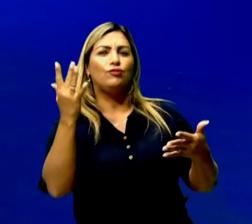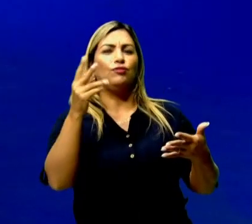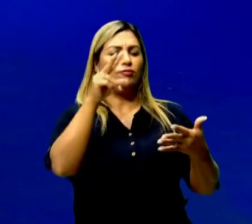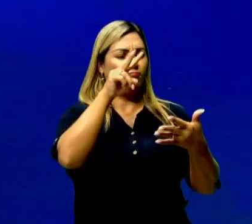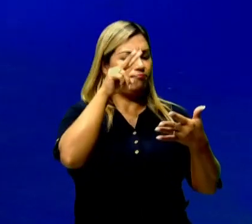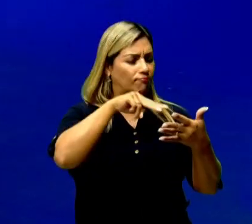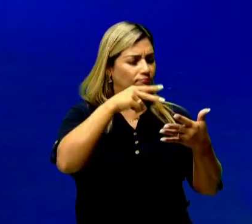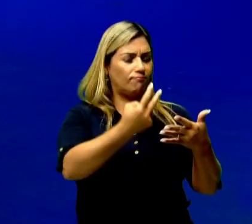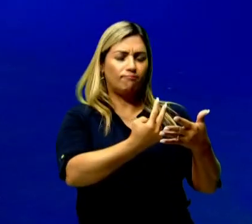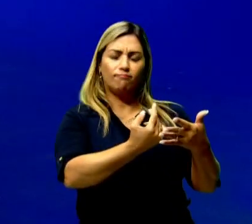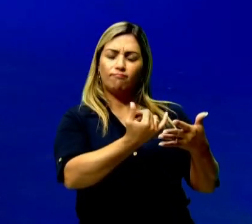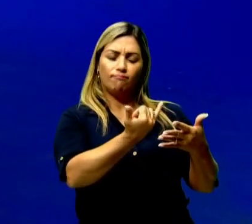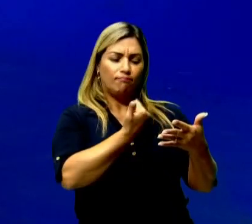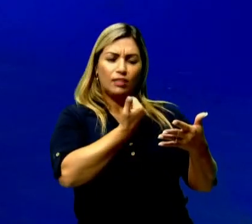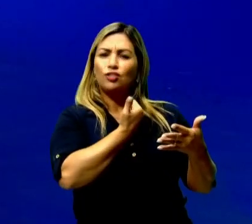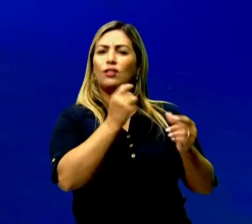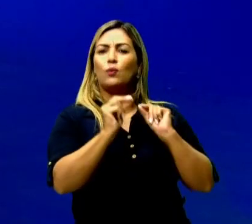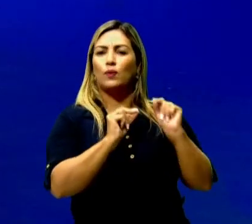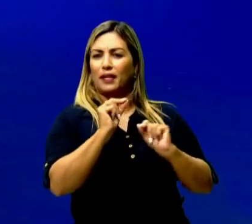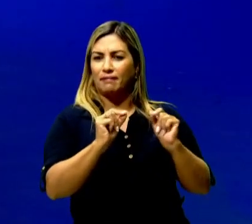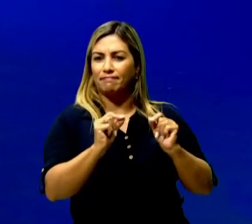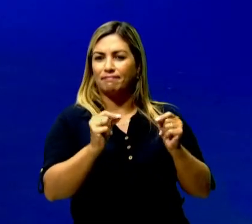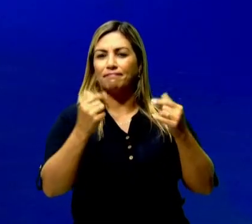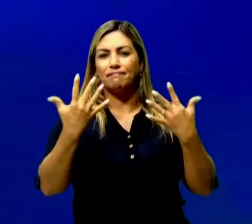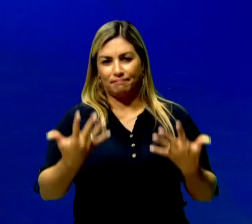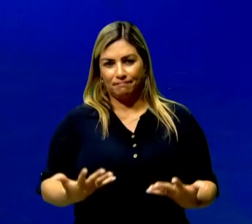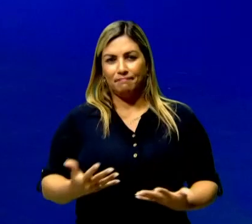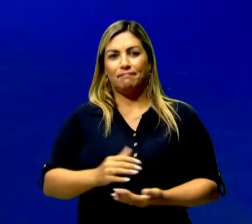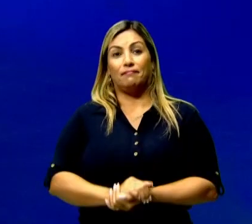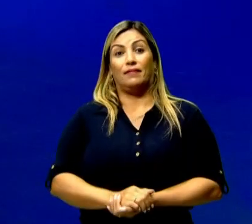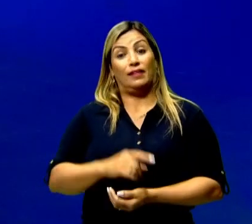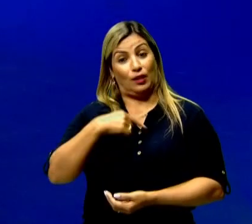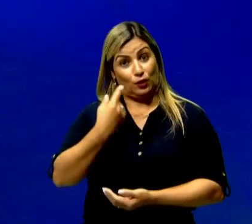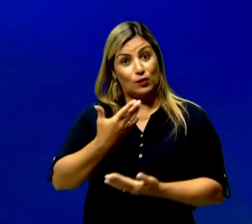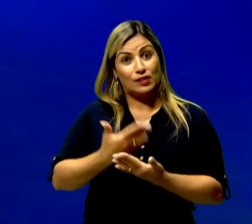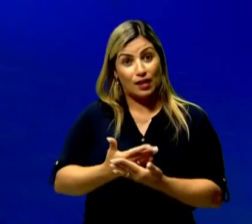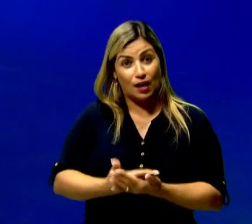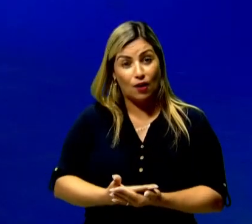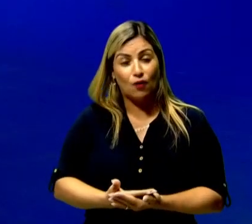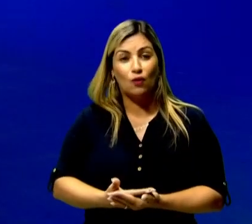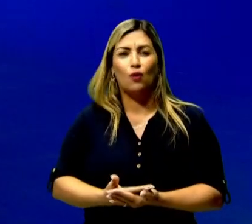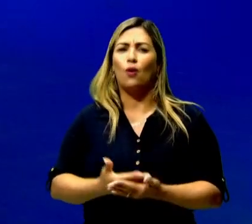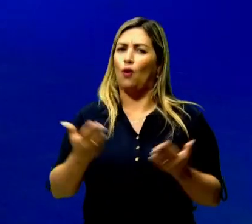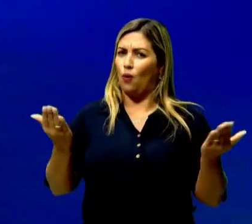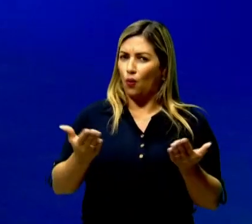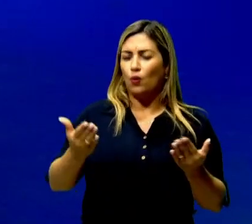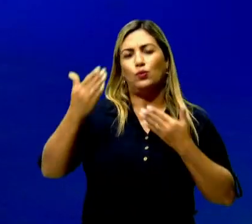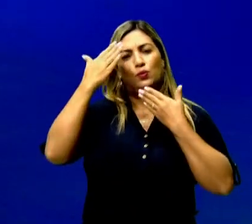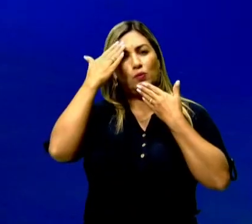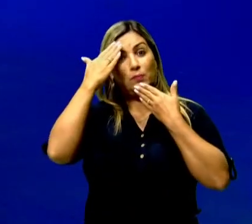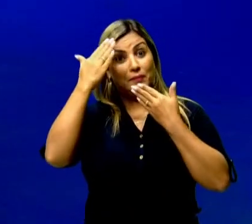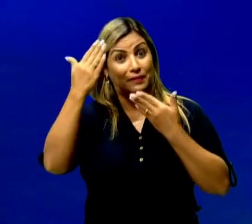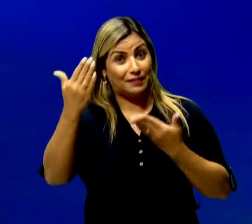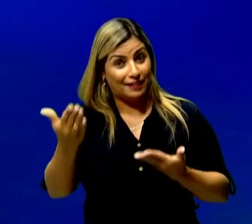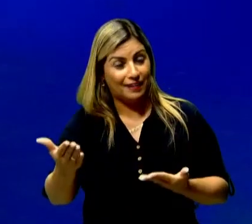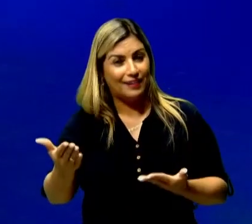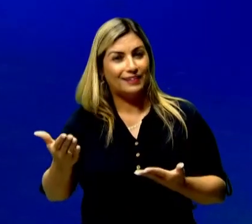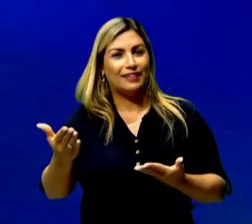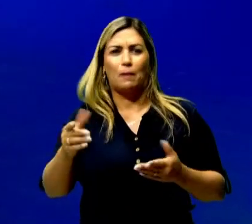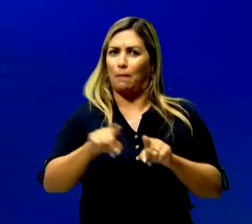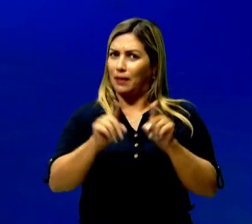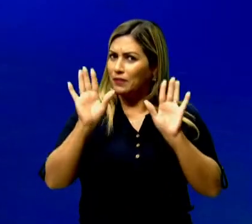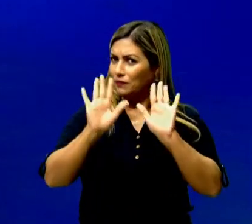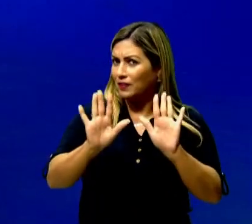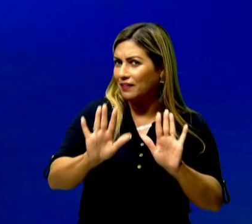essa história quer dizer. Tá bom? E essa é a nossa aula de hoje. Muito obrigada, mas não